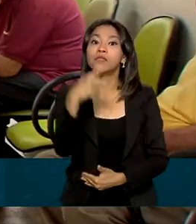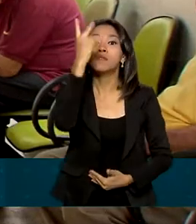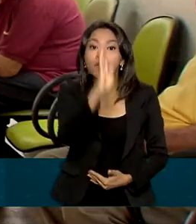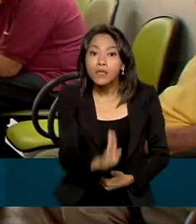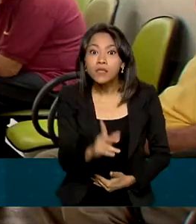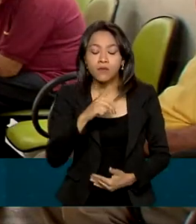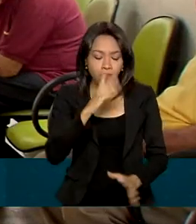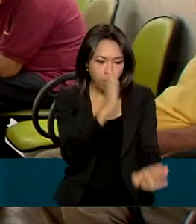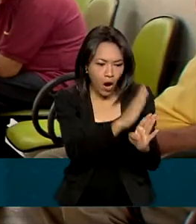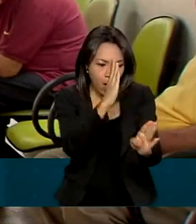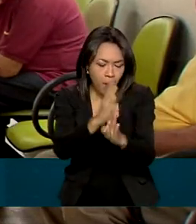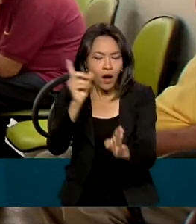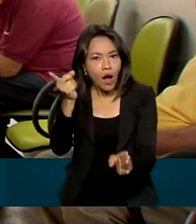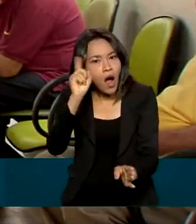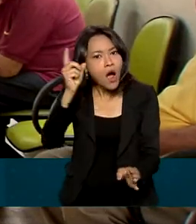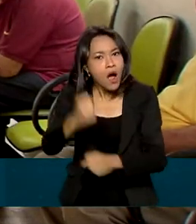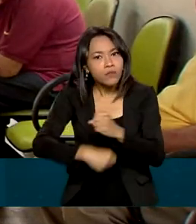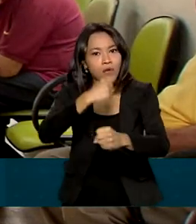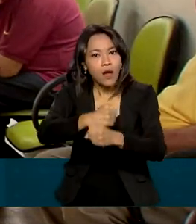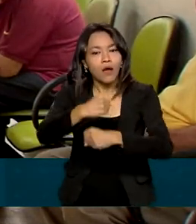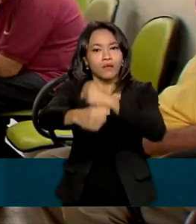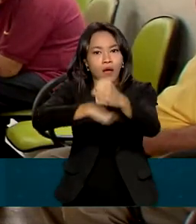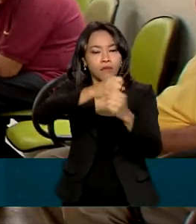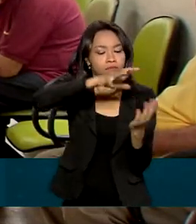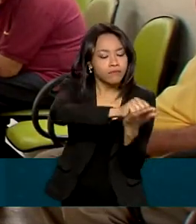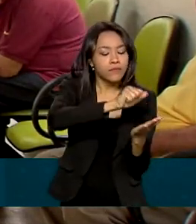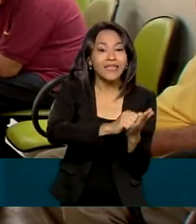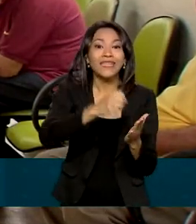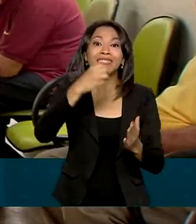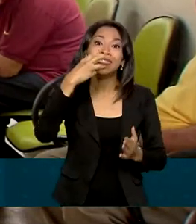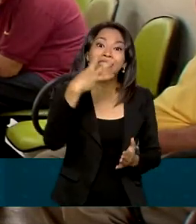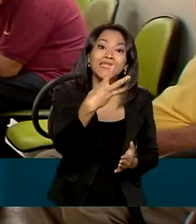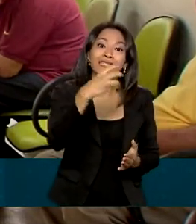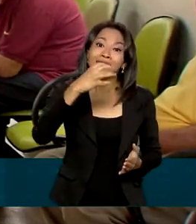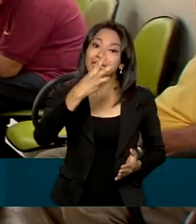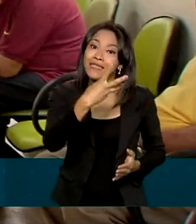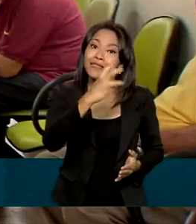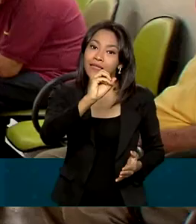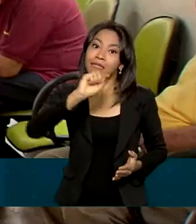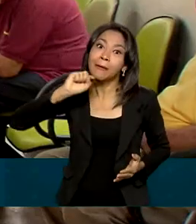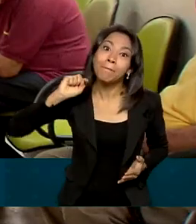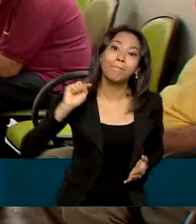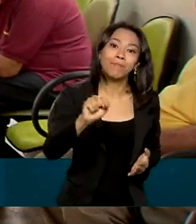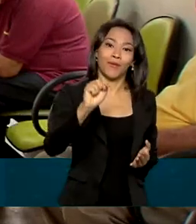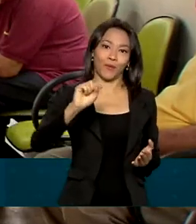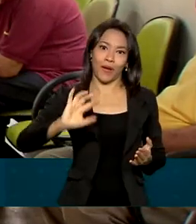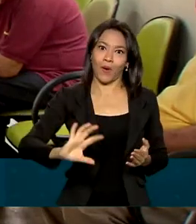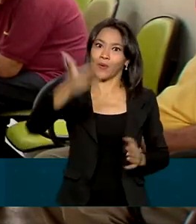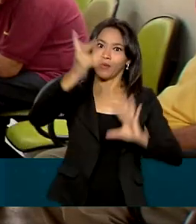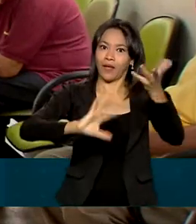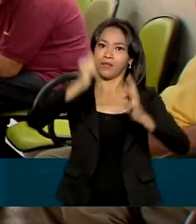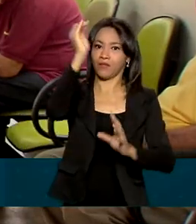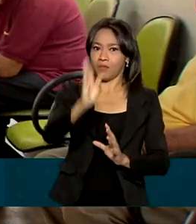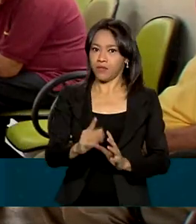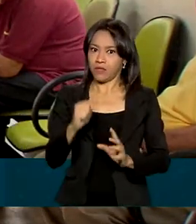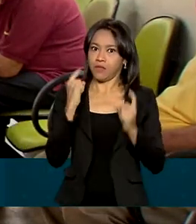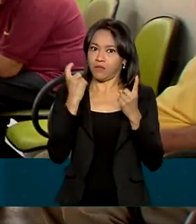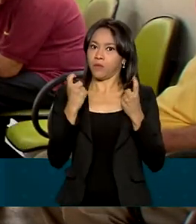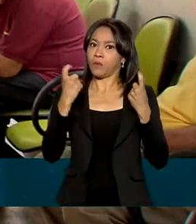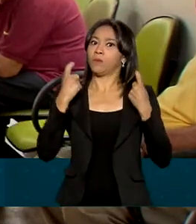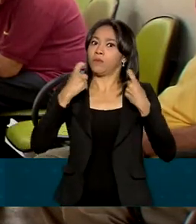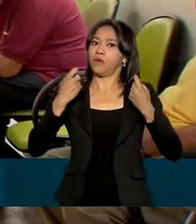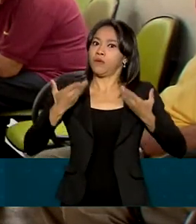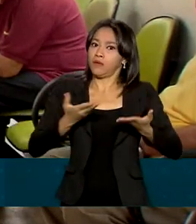diagnosticados todos os anos cerca de 30 mil novos casos. Um dado alarmante e preocupante, o que